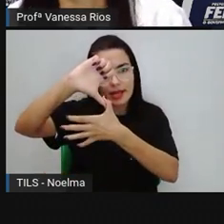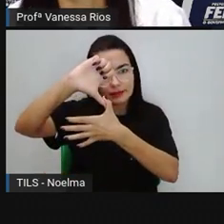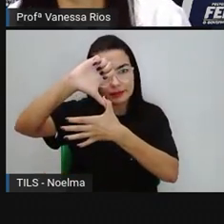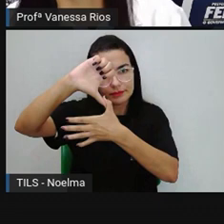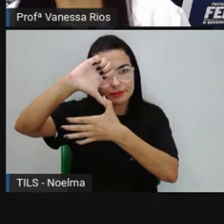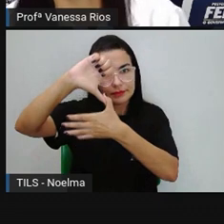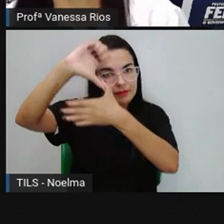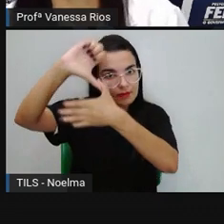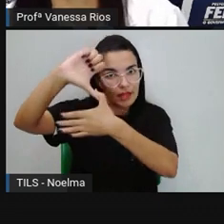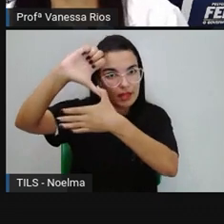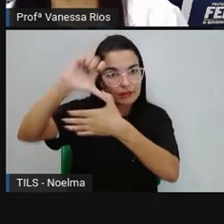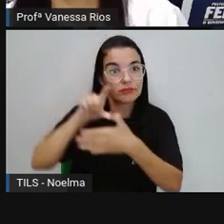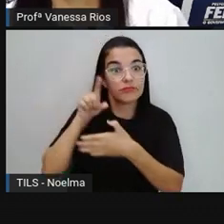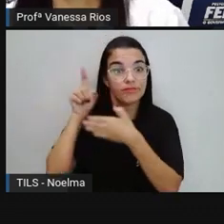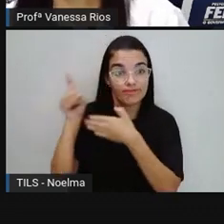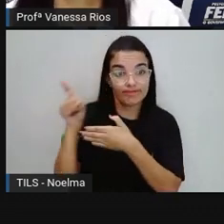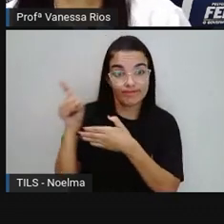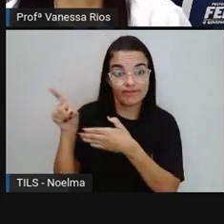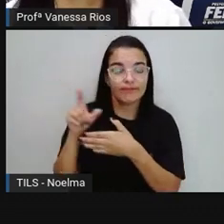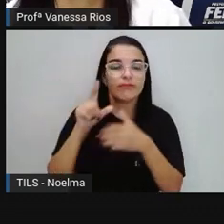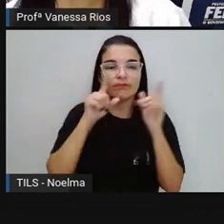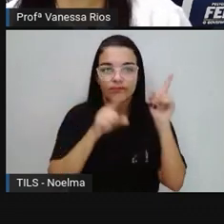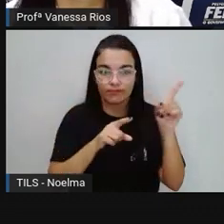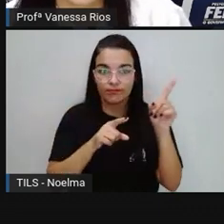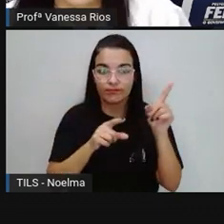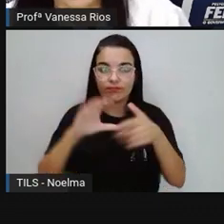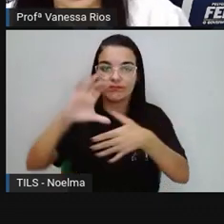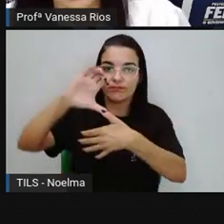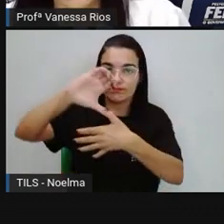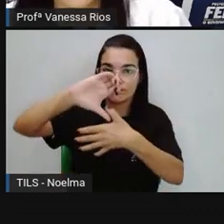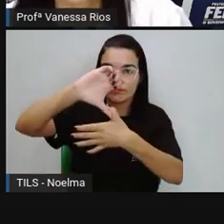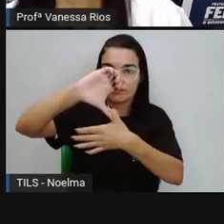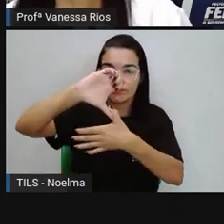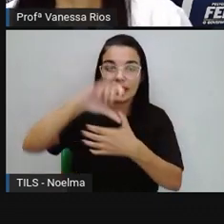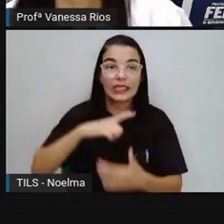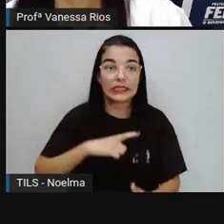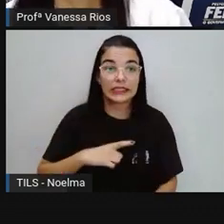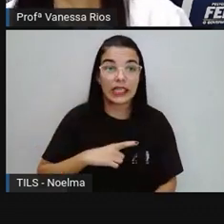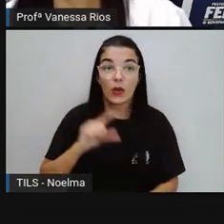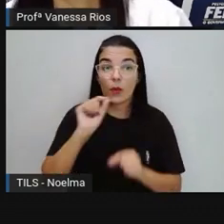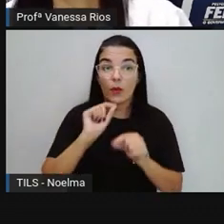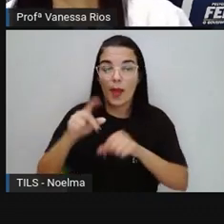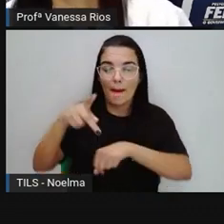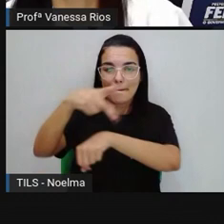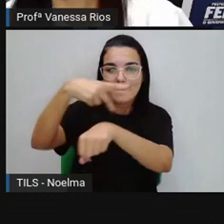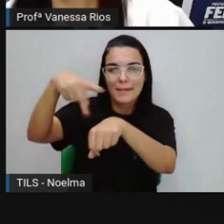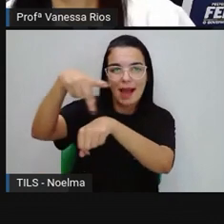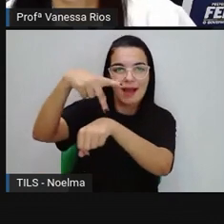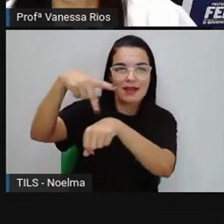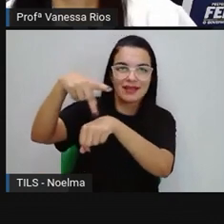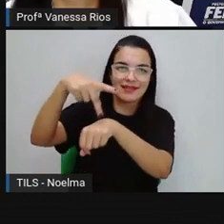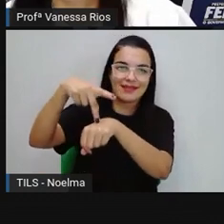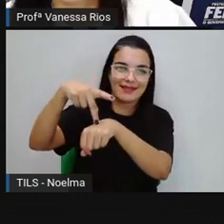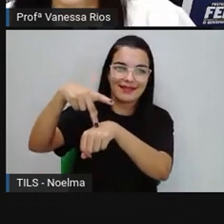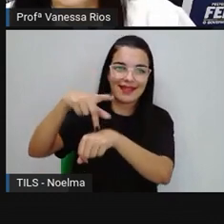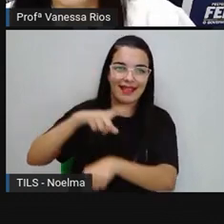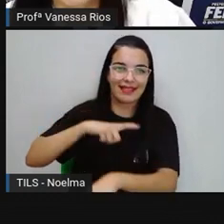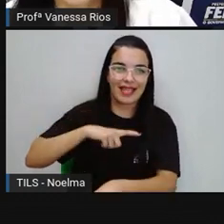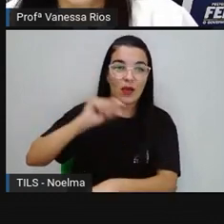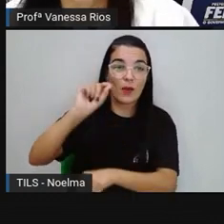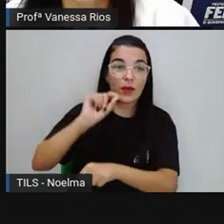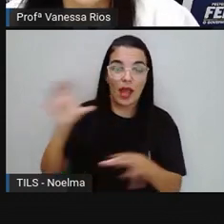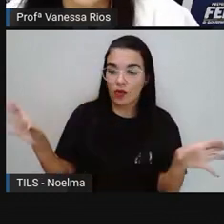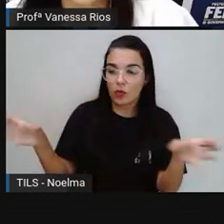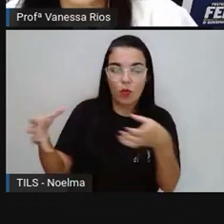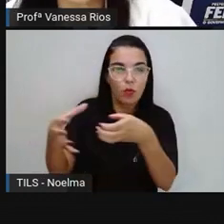a gente já consegue identificar não só o Brasil, mas também todos os outros países que